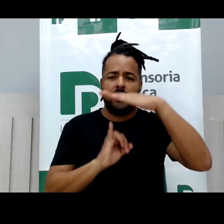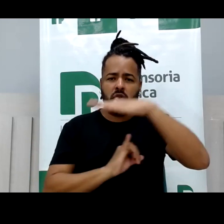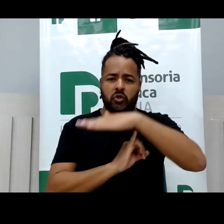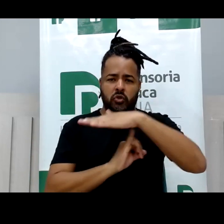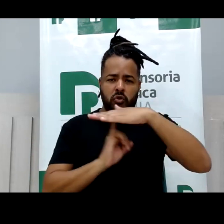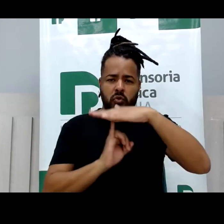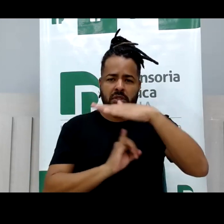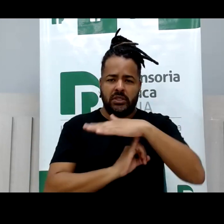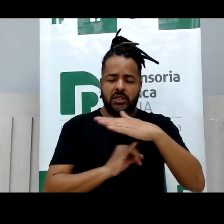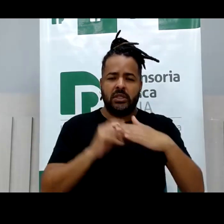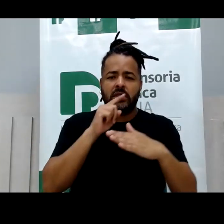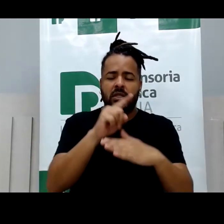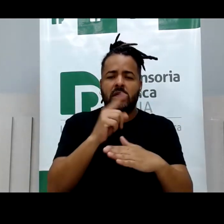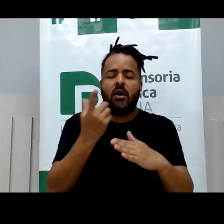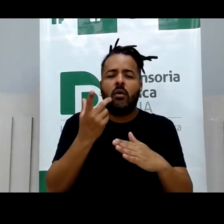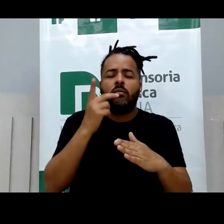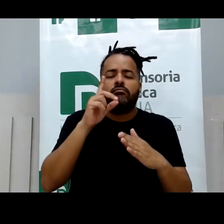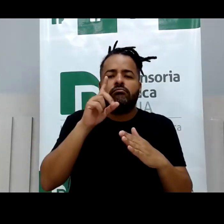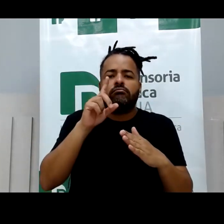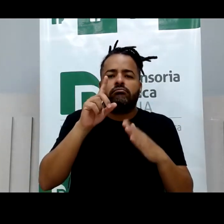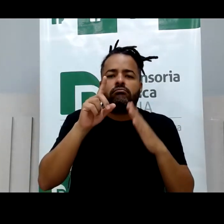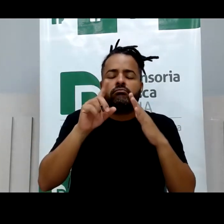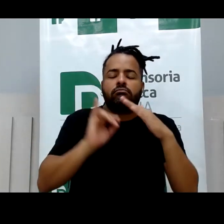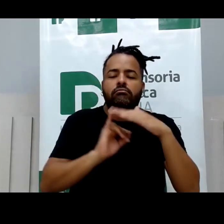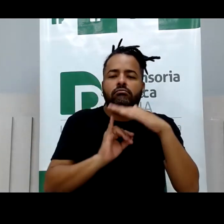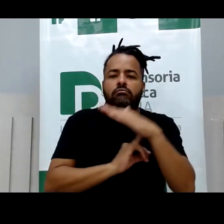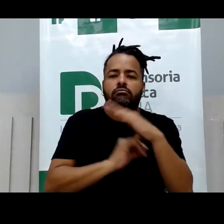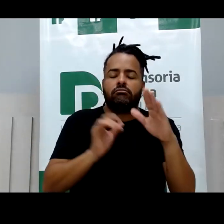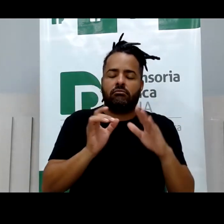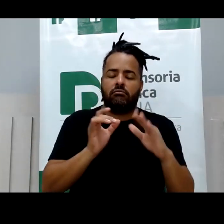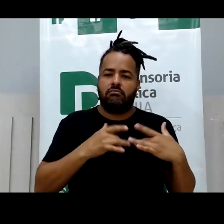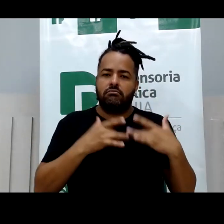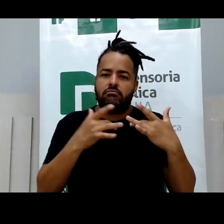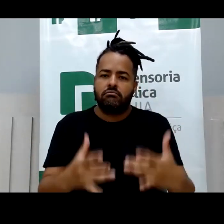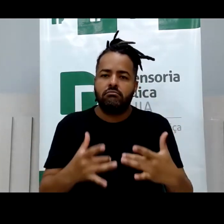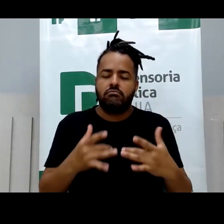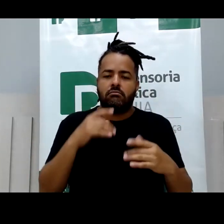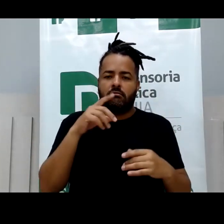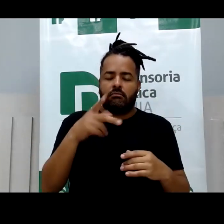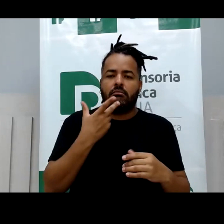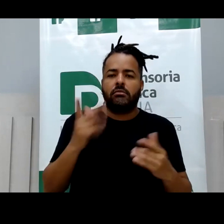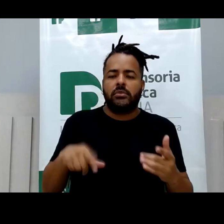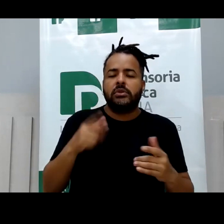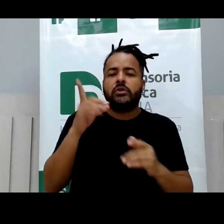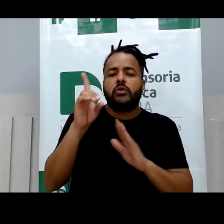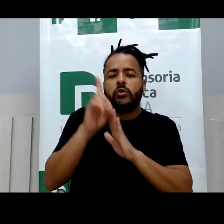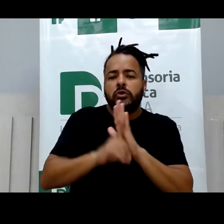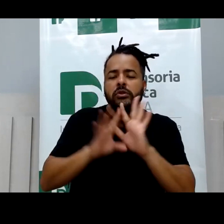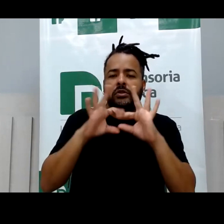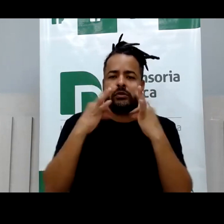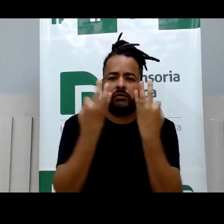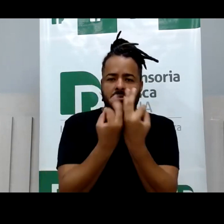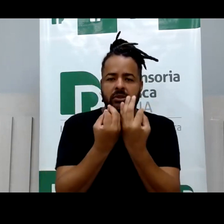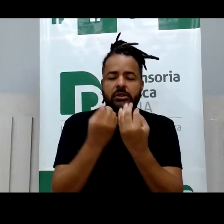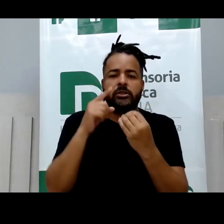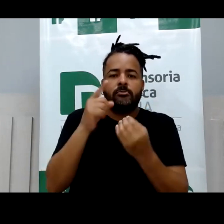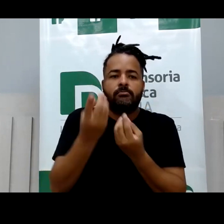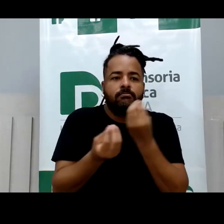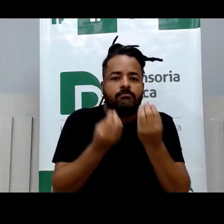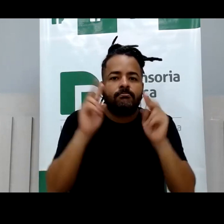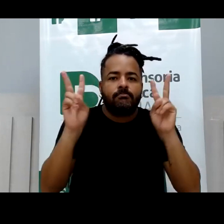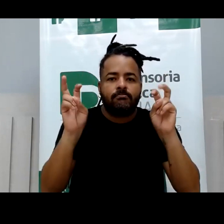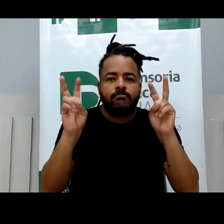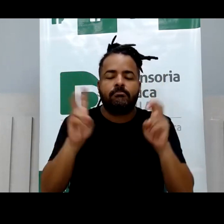área jurídica, que tem um papel, eu considero bastante relevante no direito das famílias e sucessões do Brasil. É uma instituição,